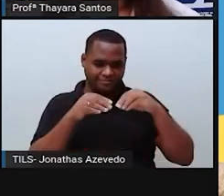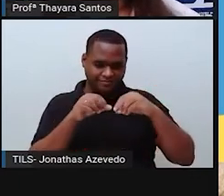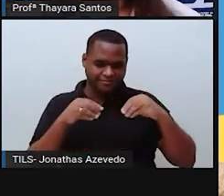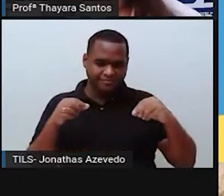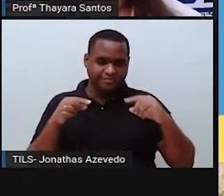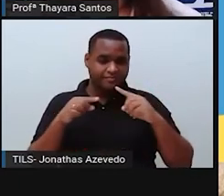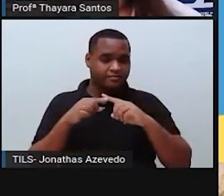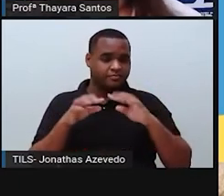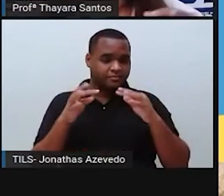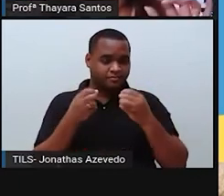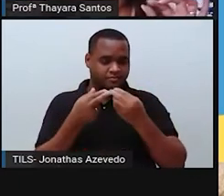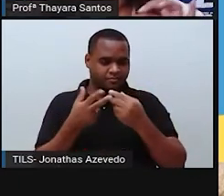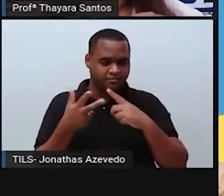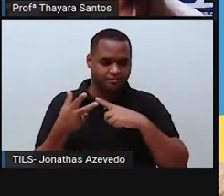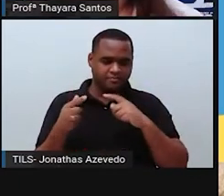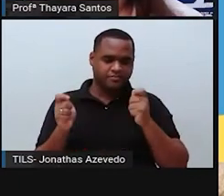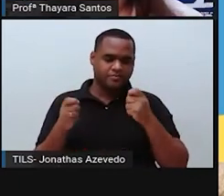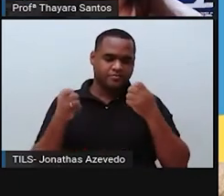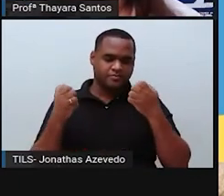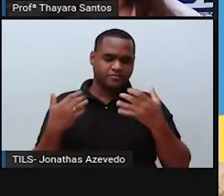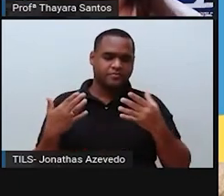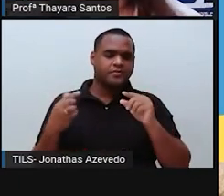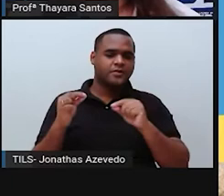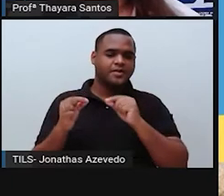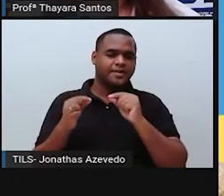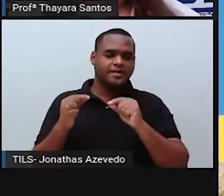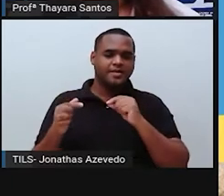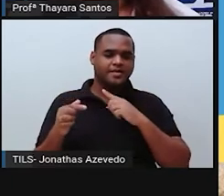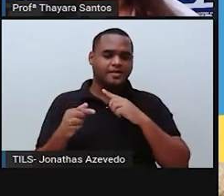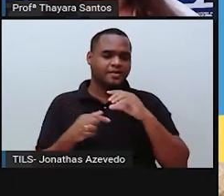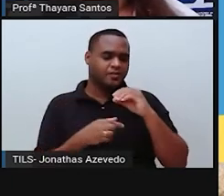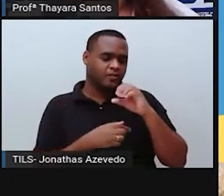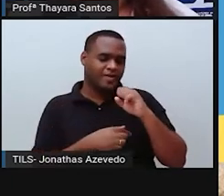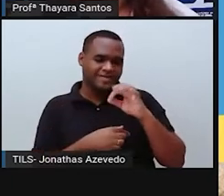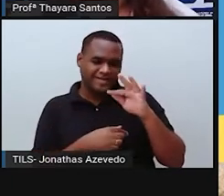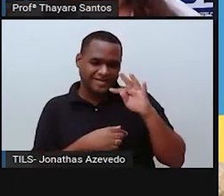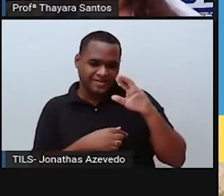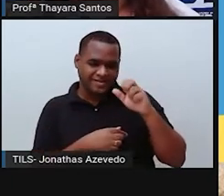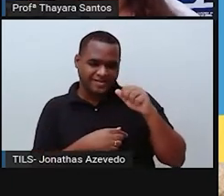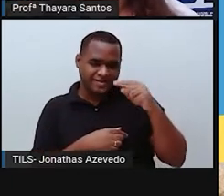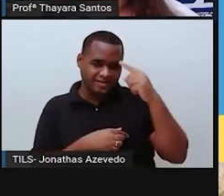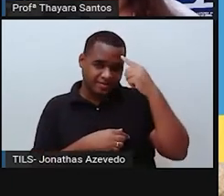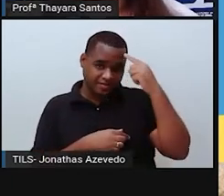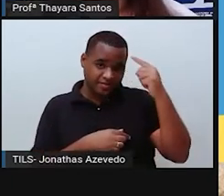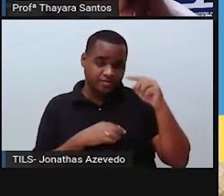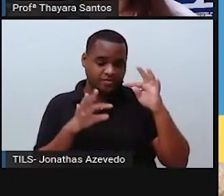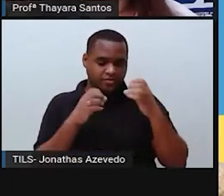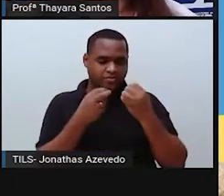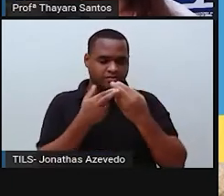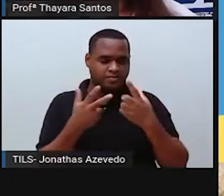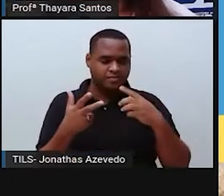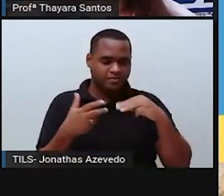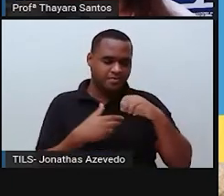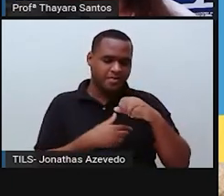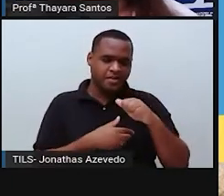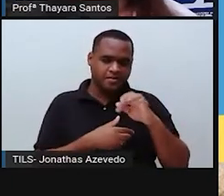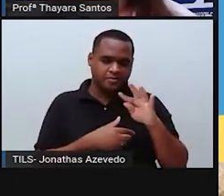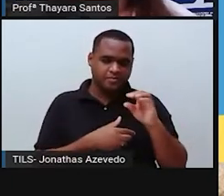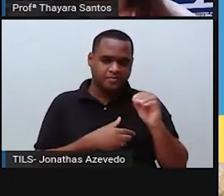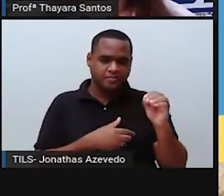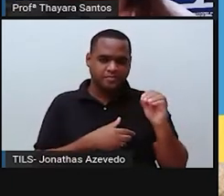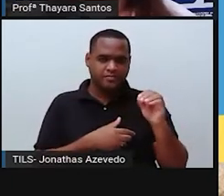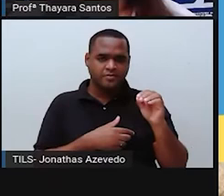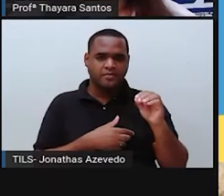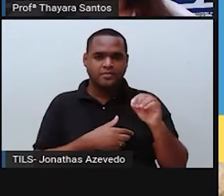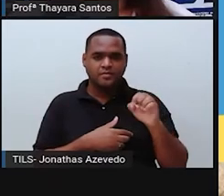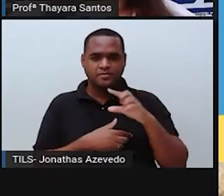exterior. Ela inclui a crosta terrestre, que é a camada mais superficial da Terra, e um pedacinho do manto, o manto superior. E